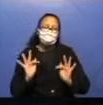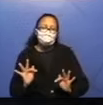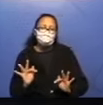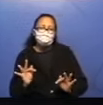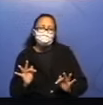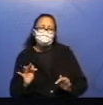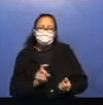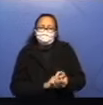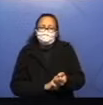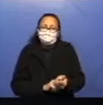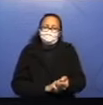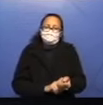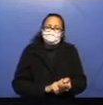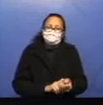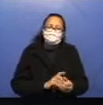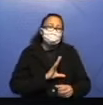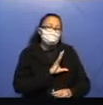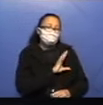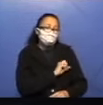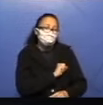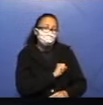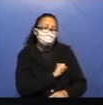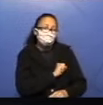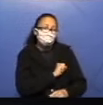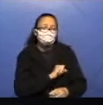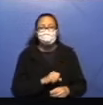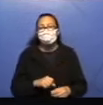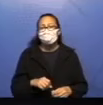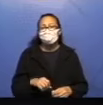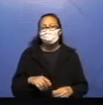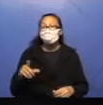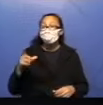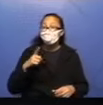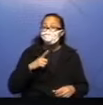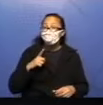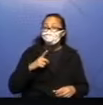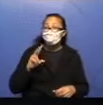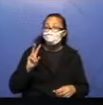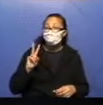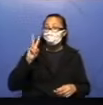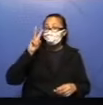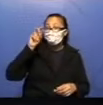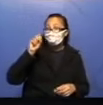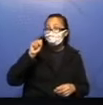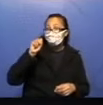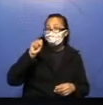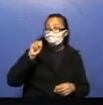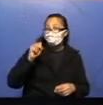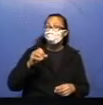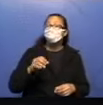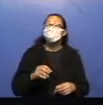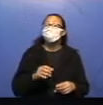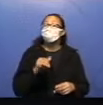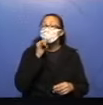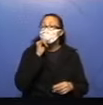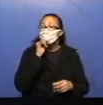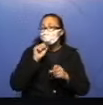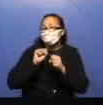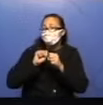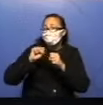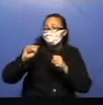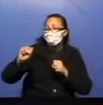apaixonada. Eles têm poderes? Esse seu personagem pode ser um super-herói, pode ser um super-poderoso. Porque algumas